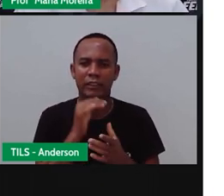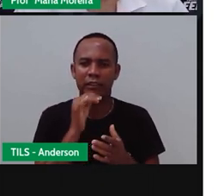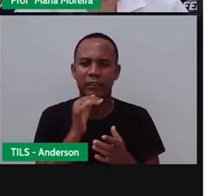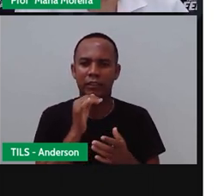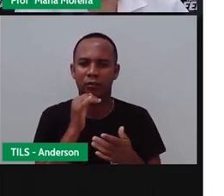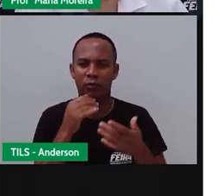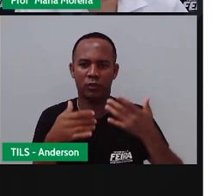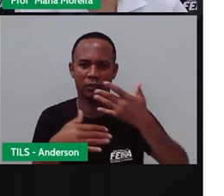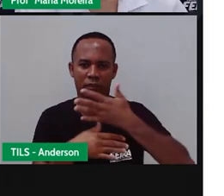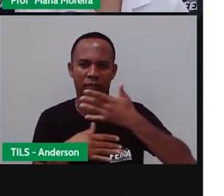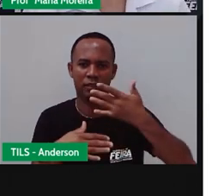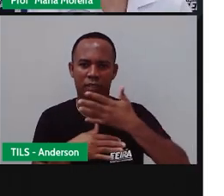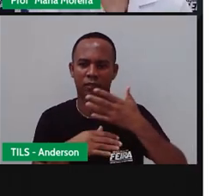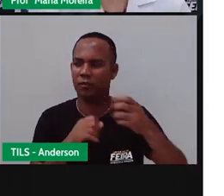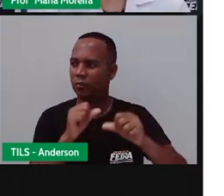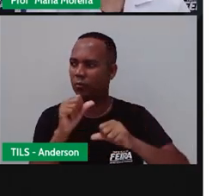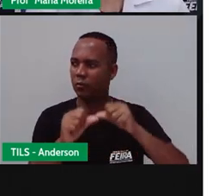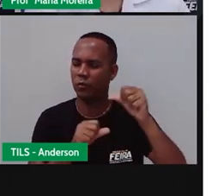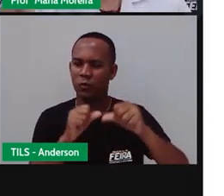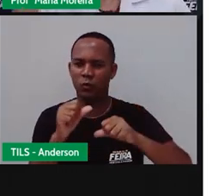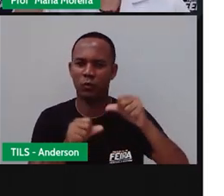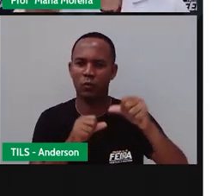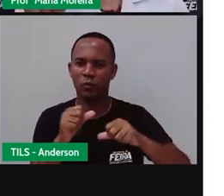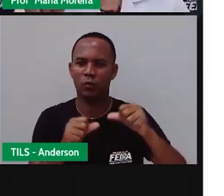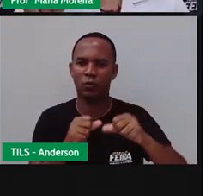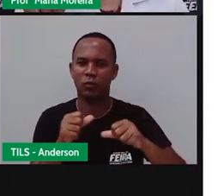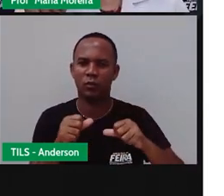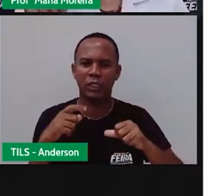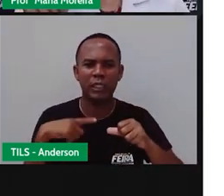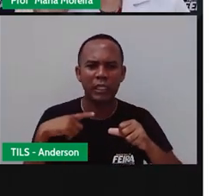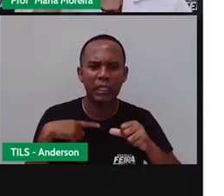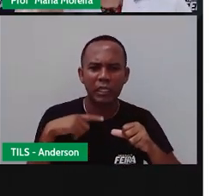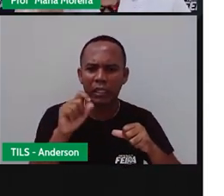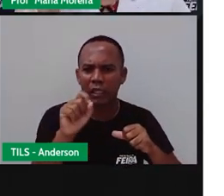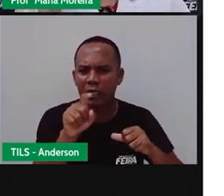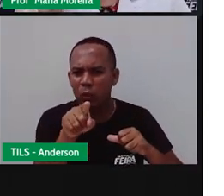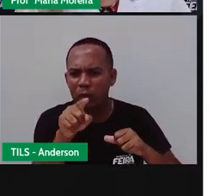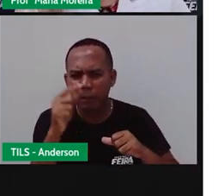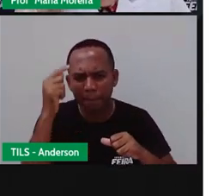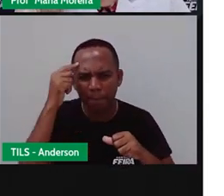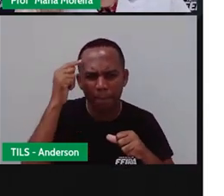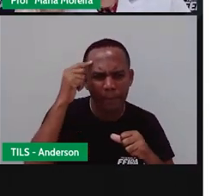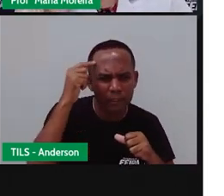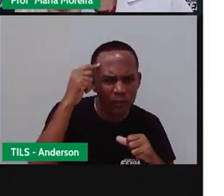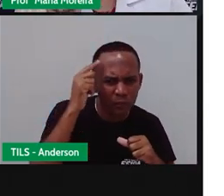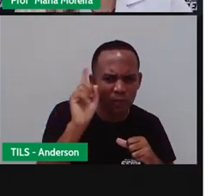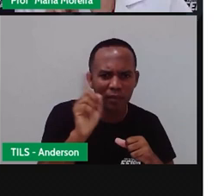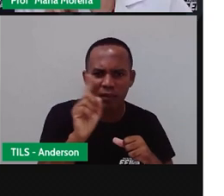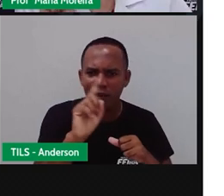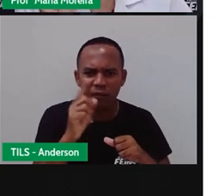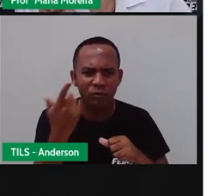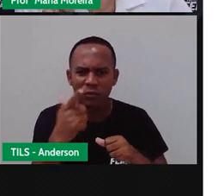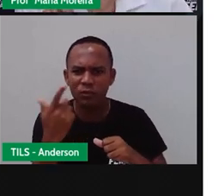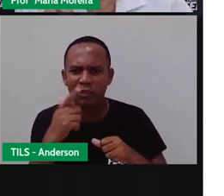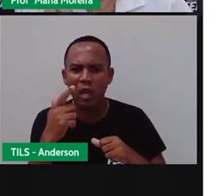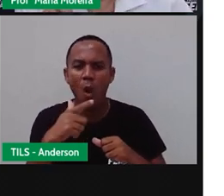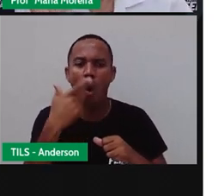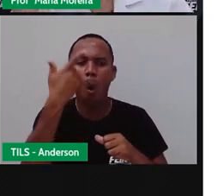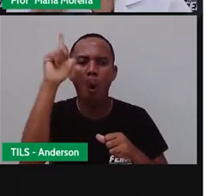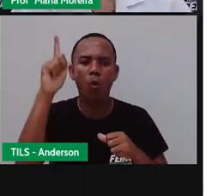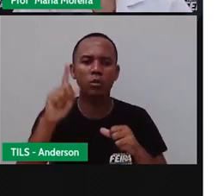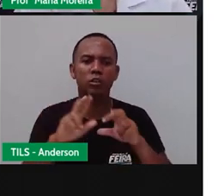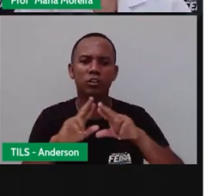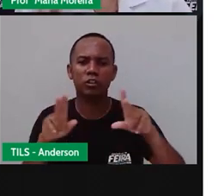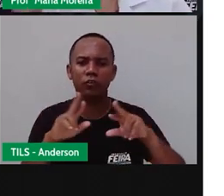cidade mudou muito. Olha só o que Anderson fez agora. Ainda tem isso aí, a gente parou e pensou, fez não, não é esse, tem um outro aí.